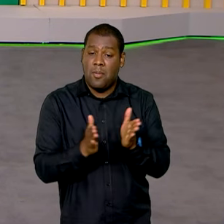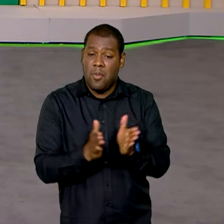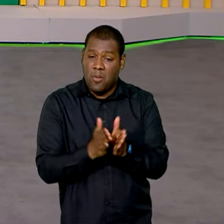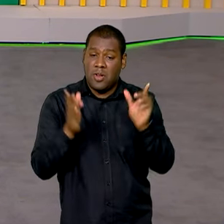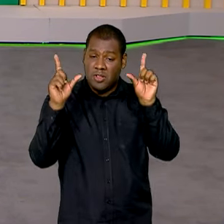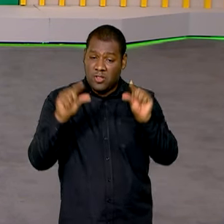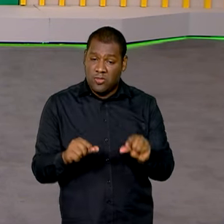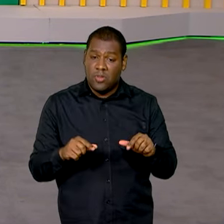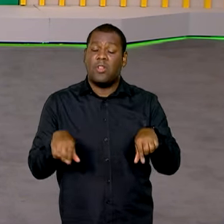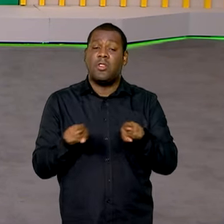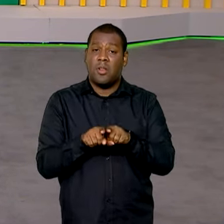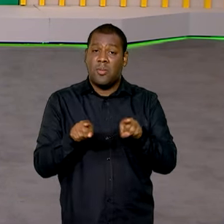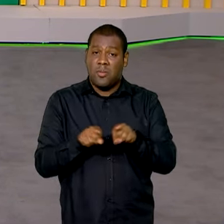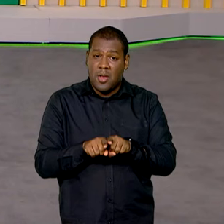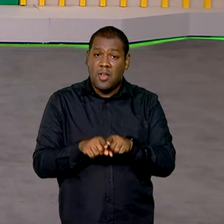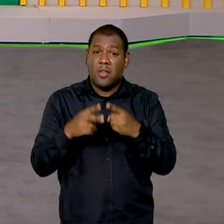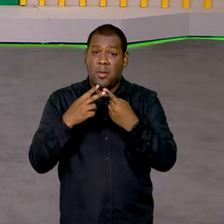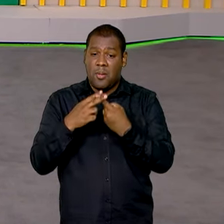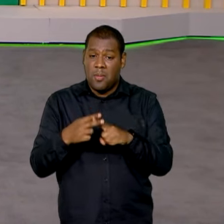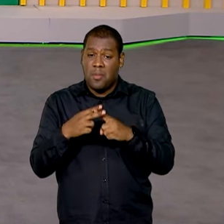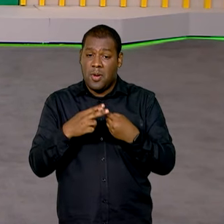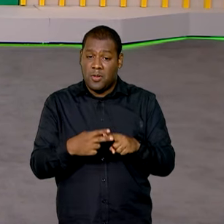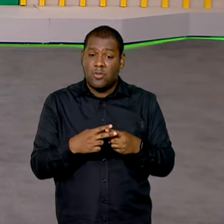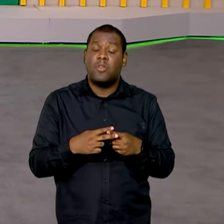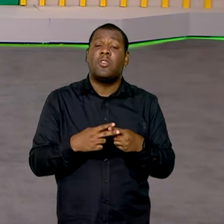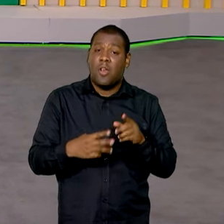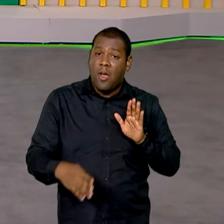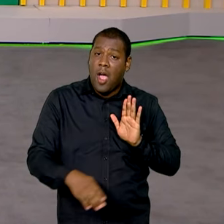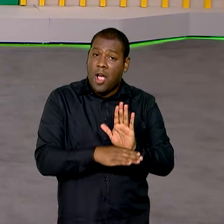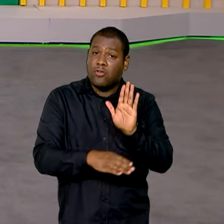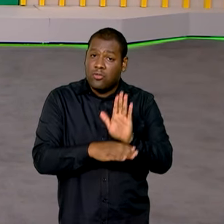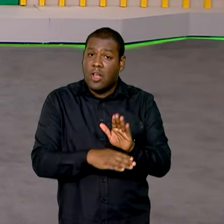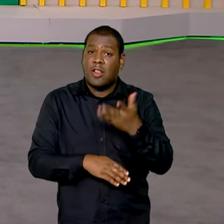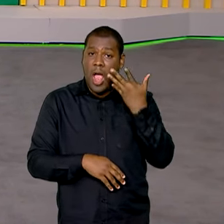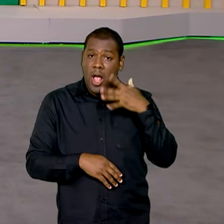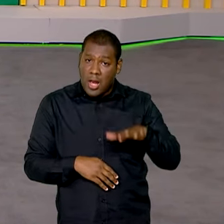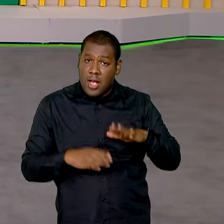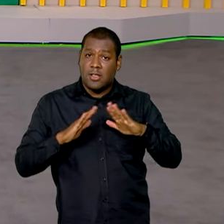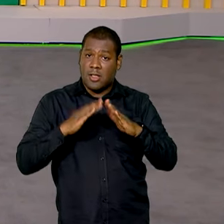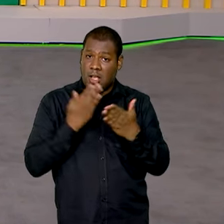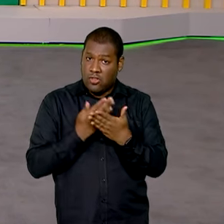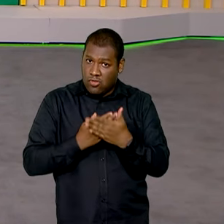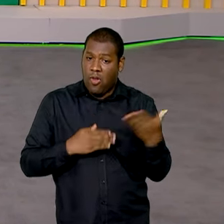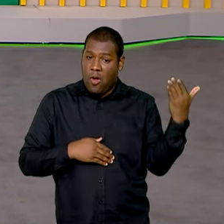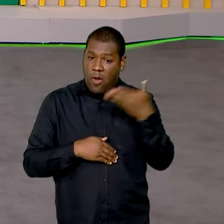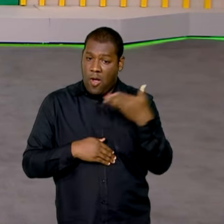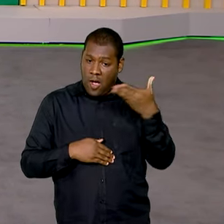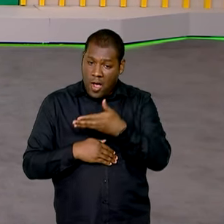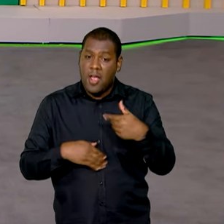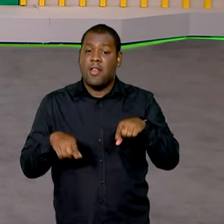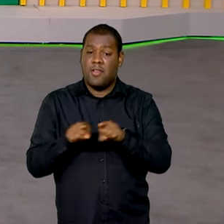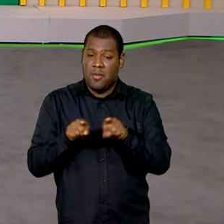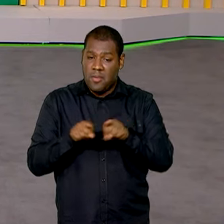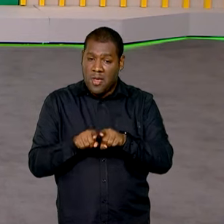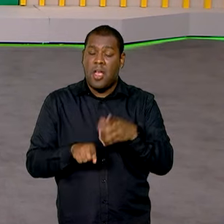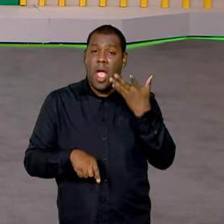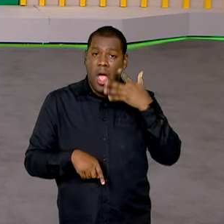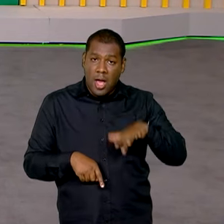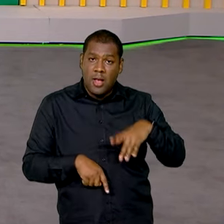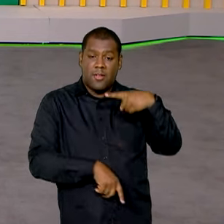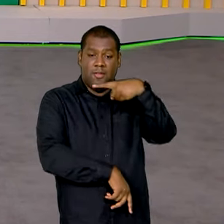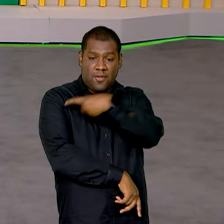benefício exige a manutenção da frequência escolar das crianças e o cumprimento do calendário de vacinação, além do